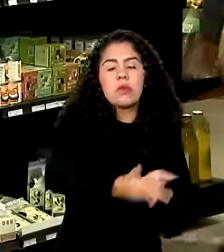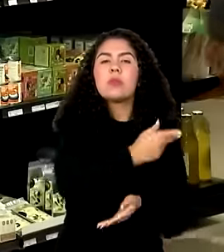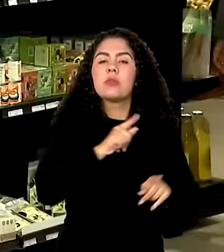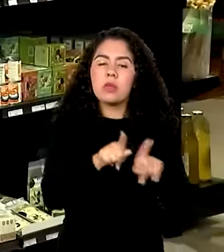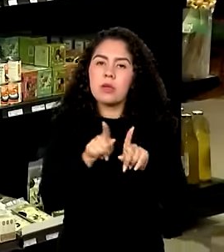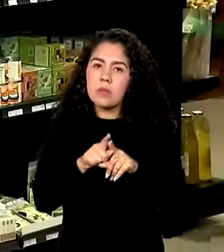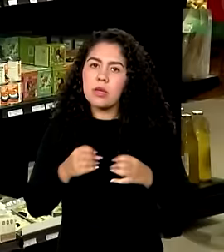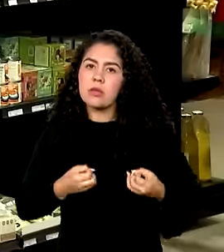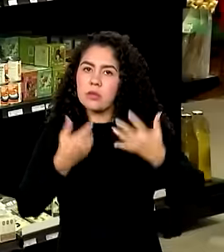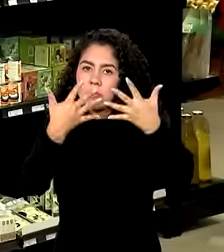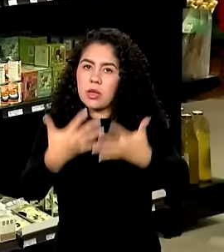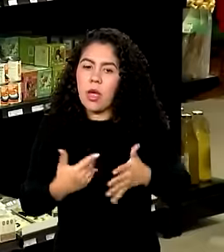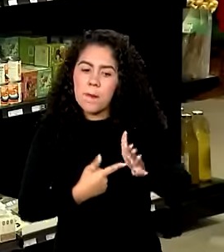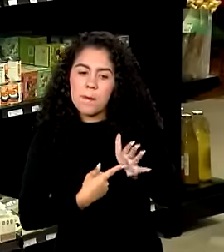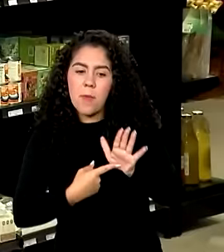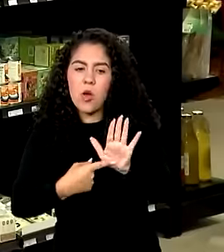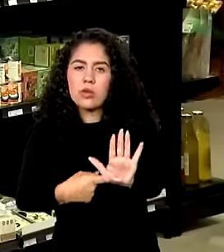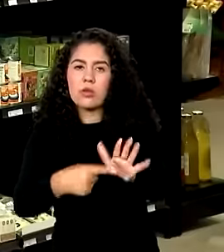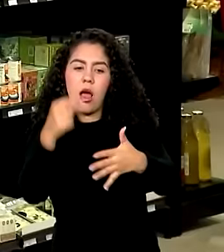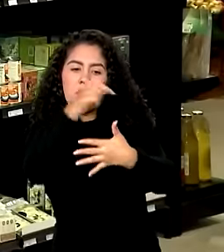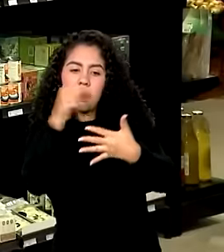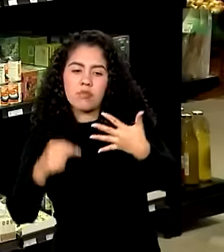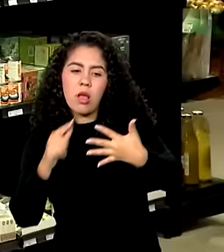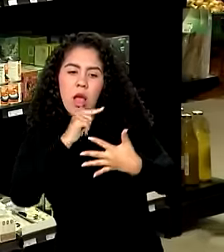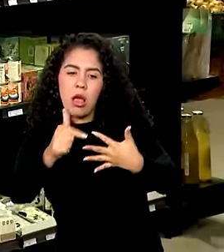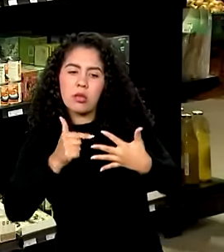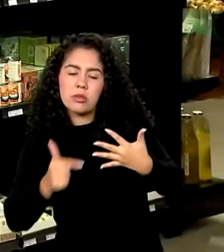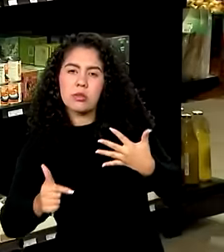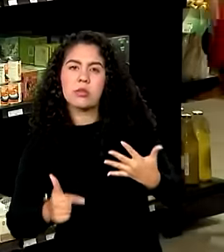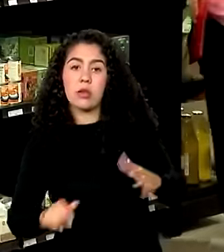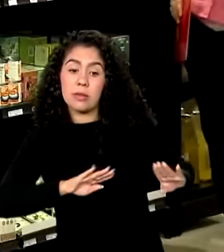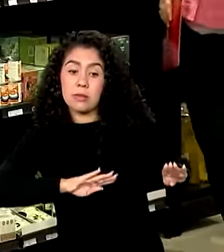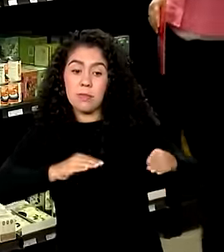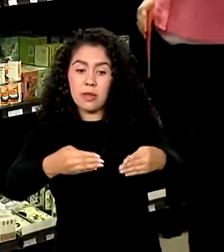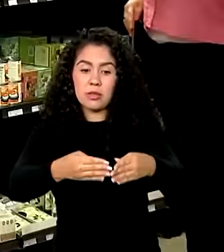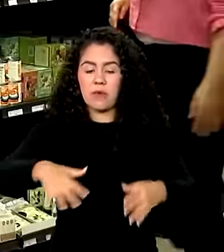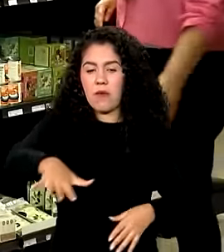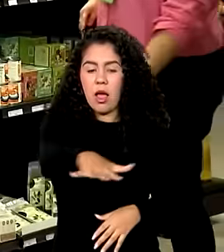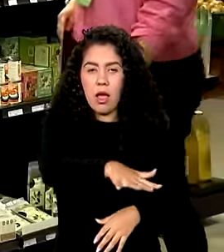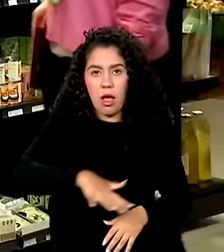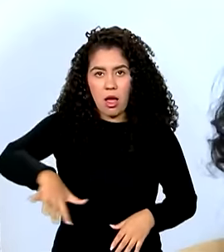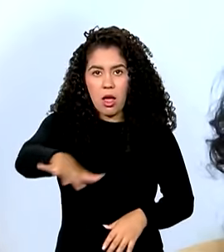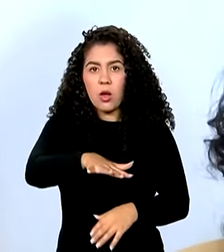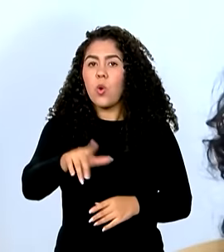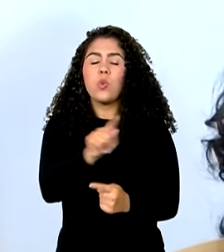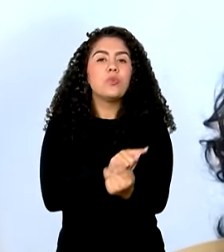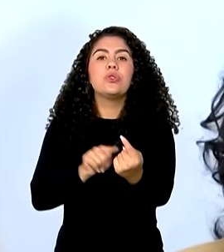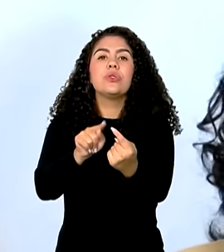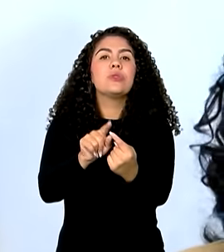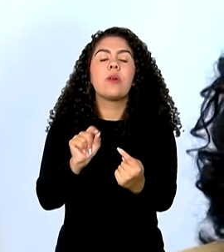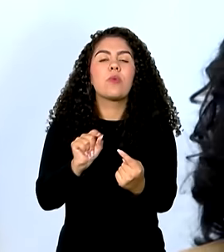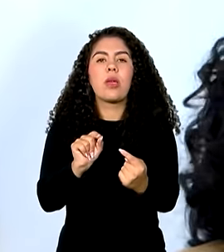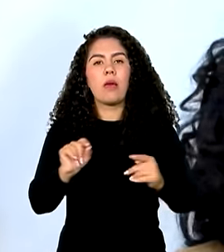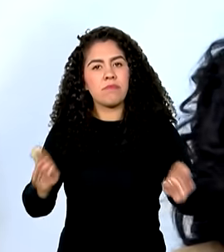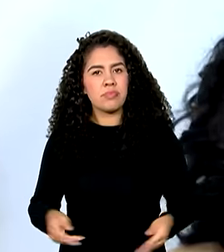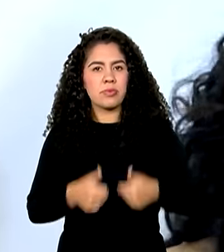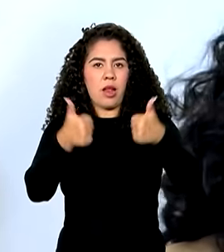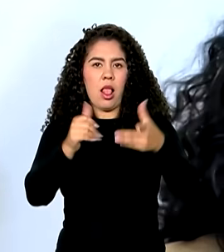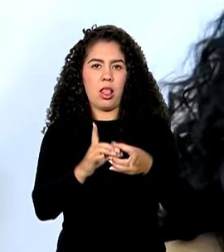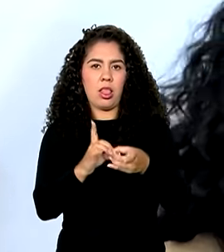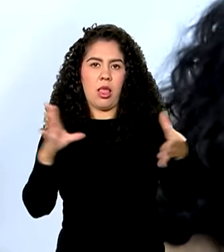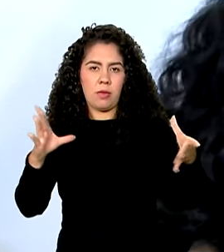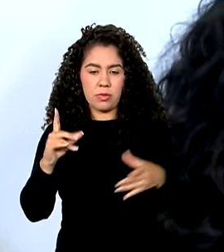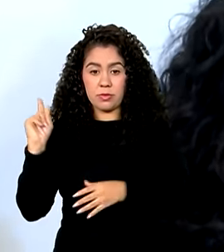apresentar as ações do governo para esses movimentos. O intuito é fortalecer a democracia. Foi uma reunião que nós consideramos